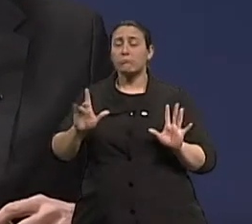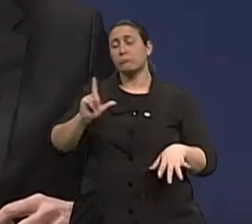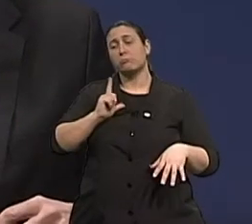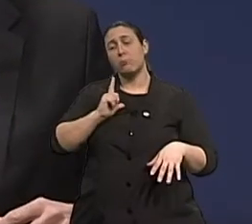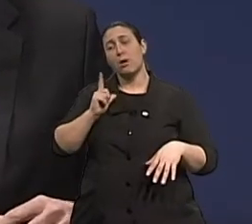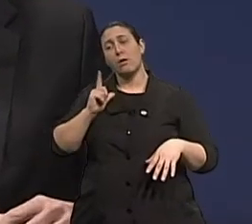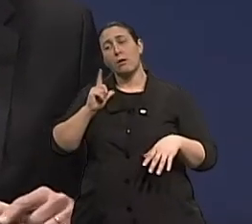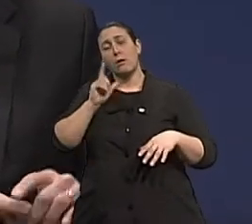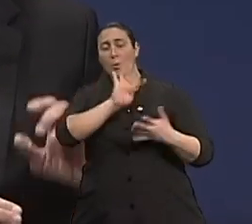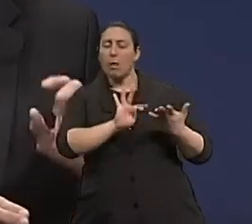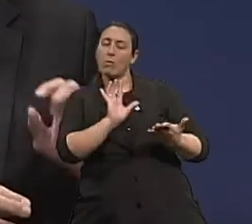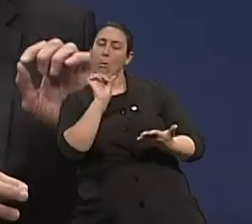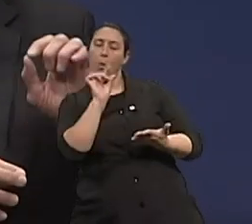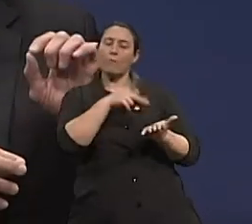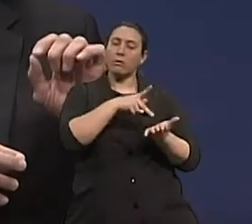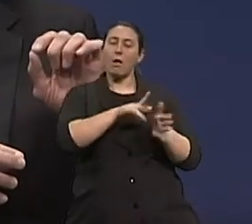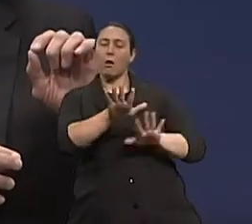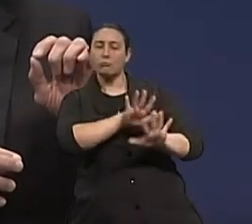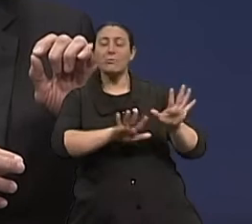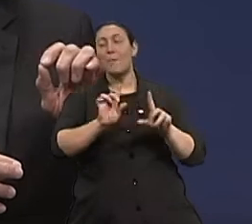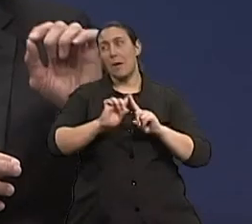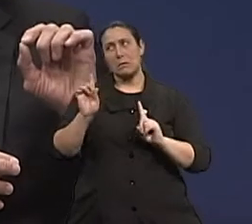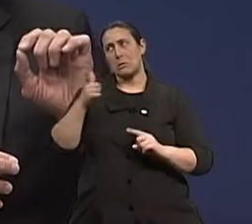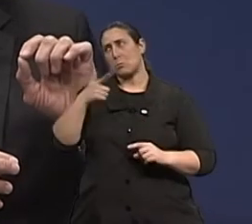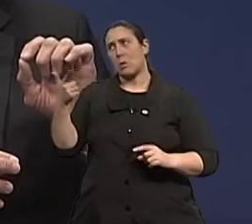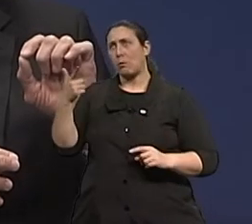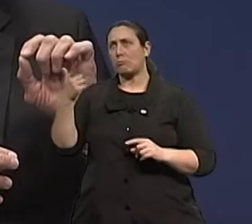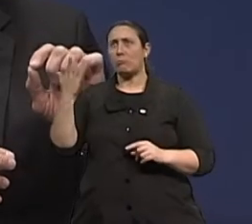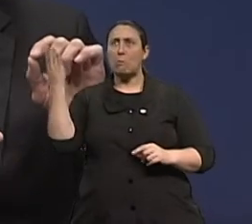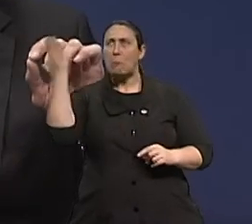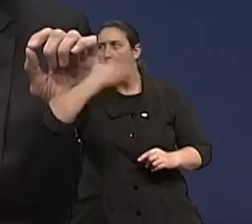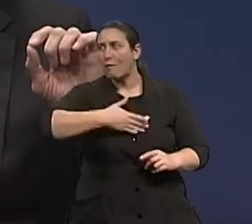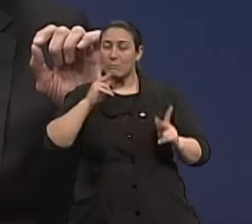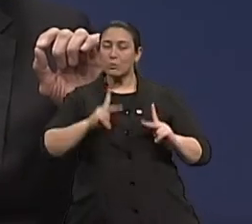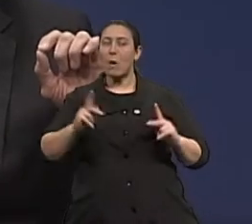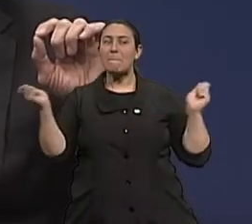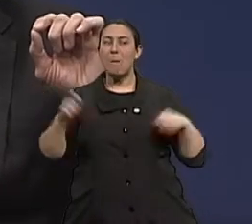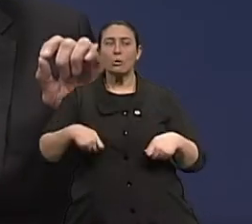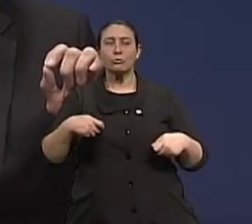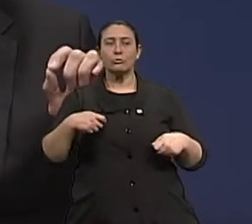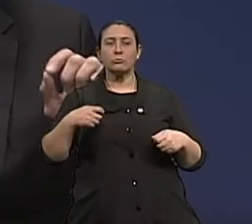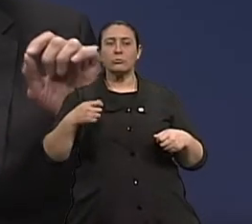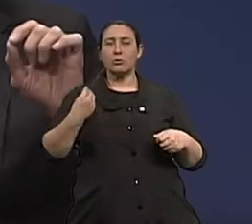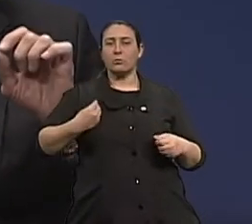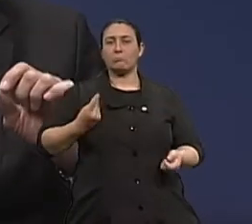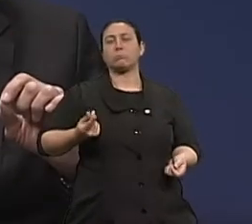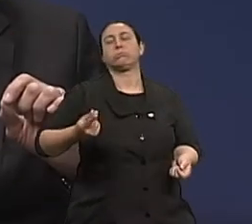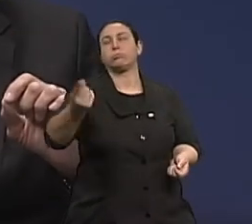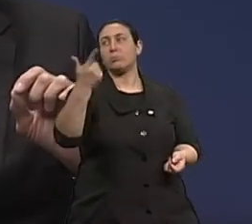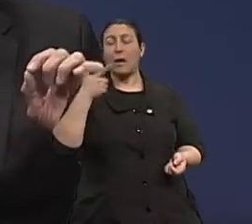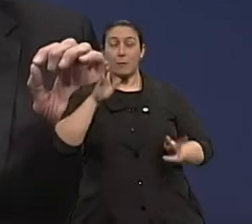o seu fundo de verdade, mas não existe nenhuma intervenção ainda que possa desacelerá-lo. O as pessoas devem se conscientizar é o seguinte, eu vou